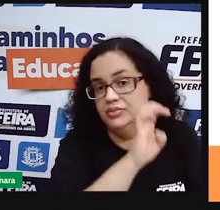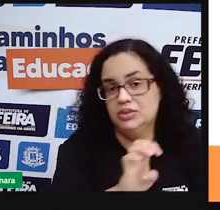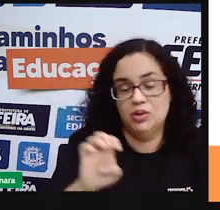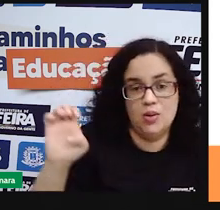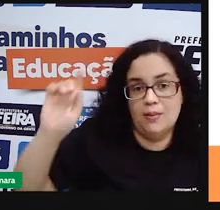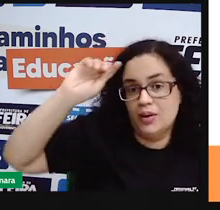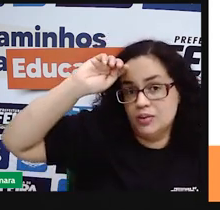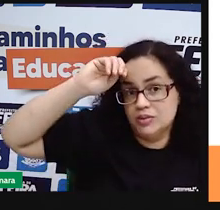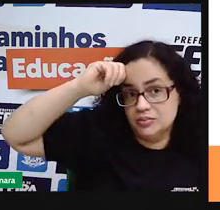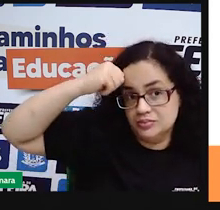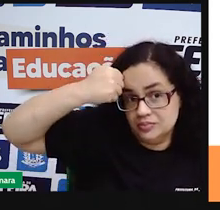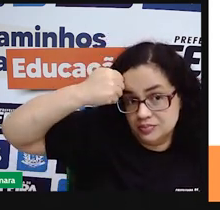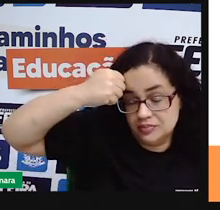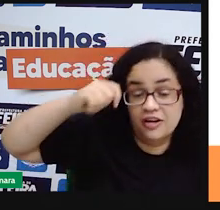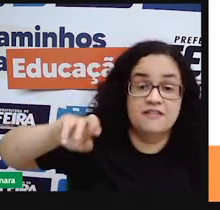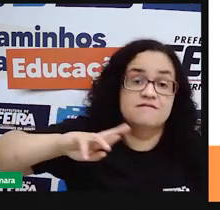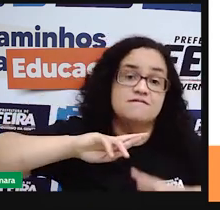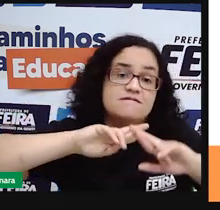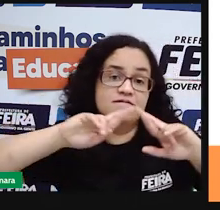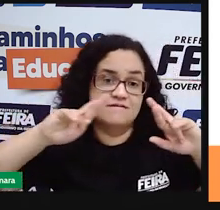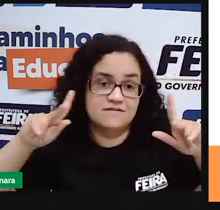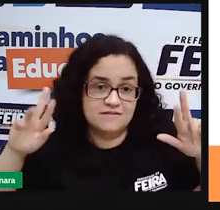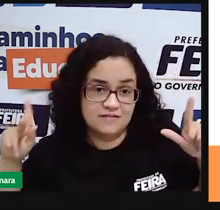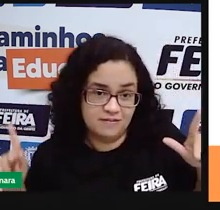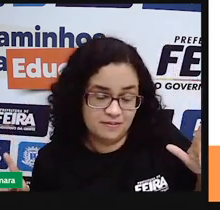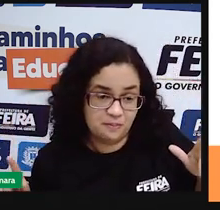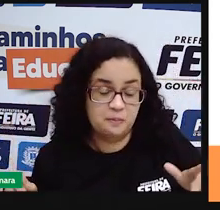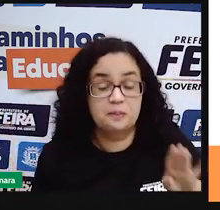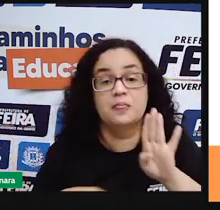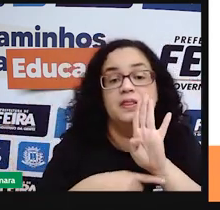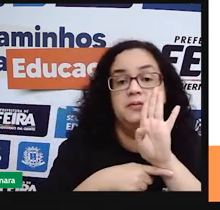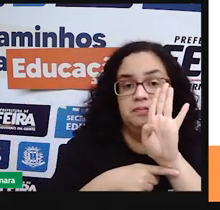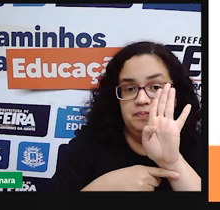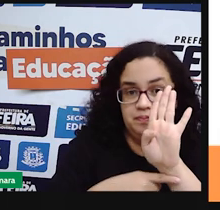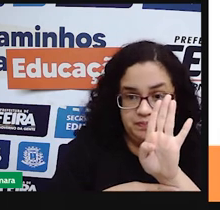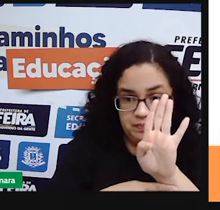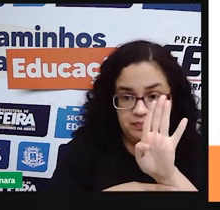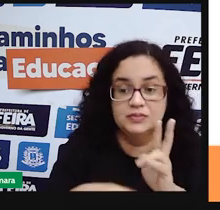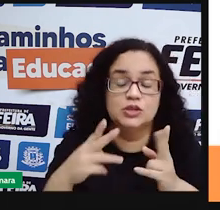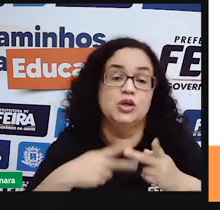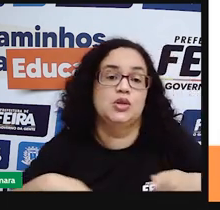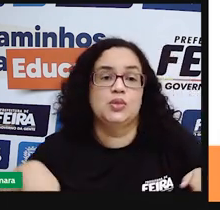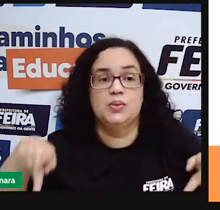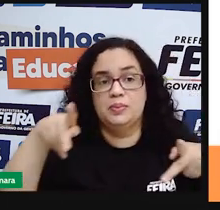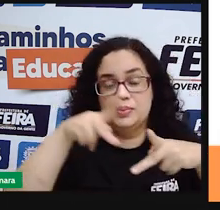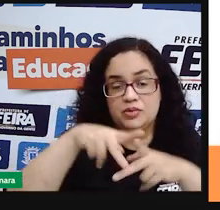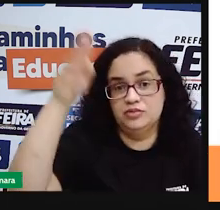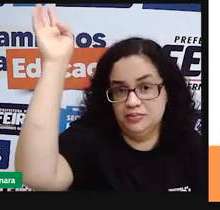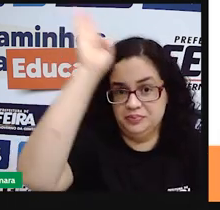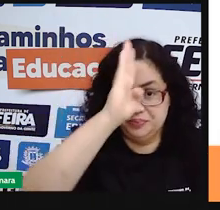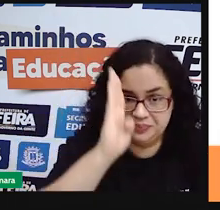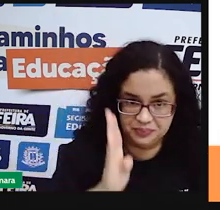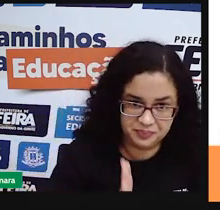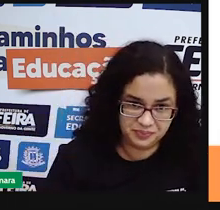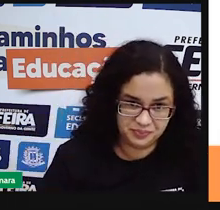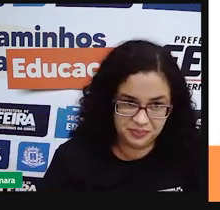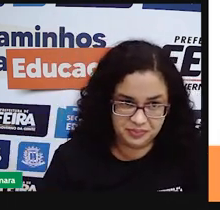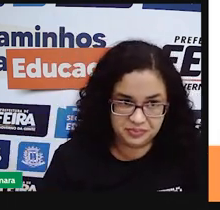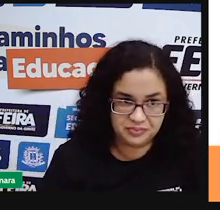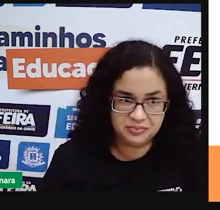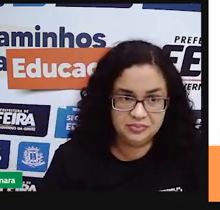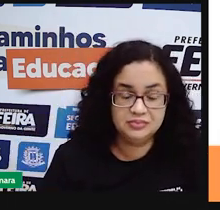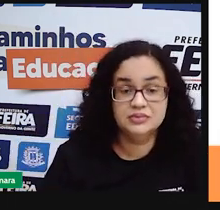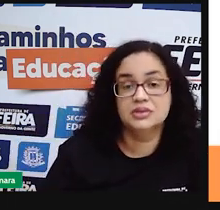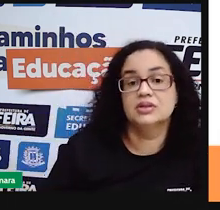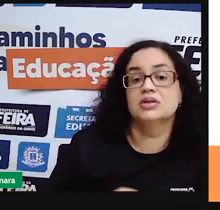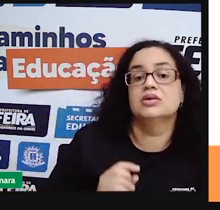ou das várias outras etnias que contribuíram aí para a formação do povo brasileiro. Então, não existe... Os índios não são primitivos,